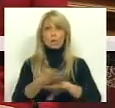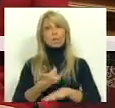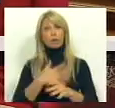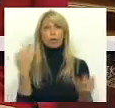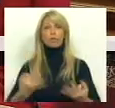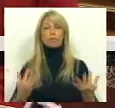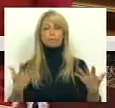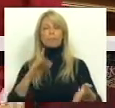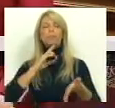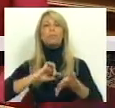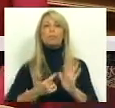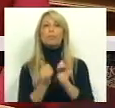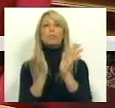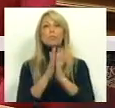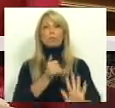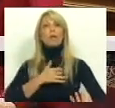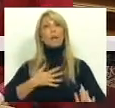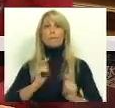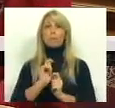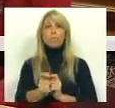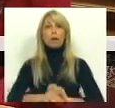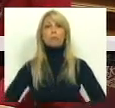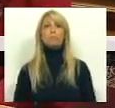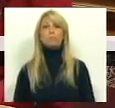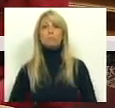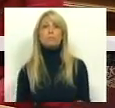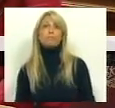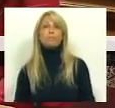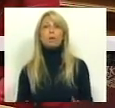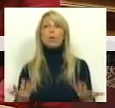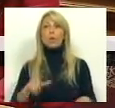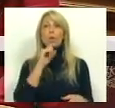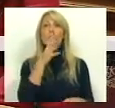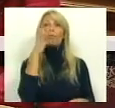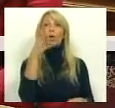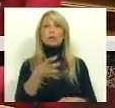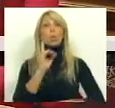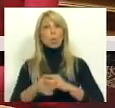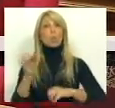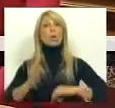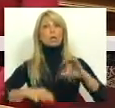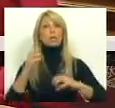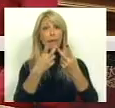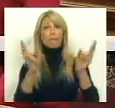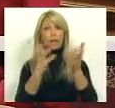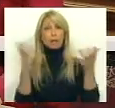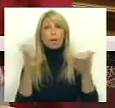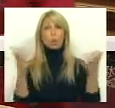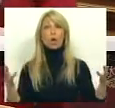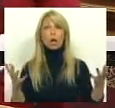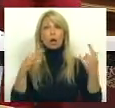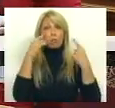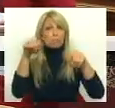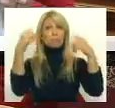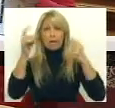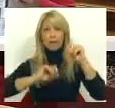é necessário que todas as empresas pagam. Eu posso dizer que o que se passa com as bancadas da maioria e está revelado